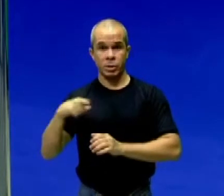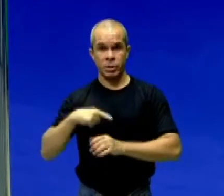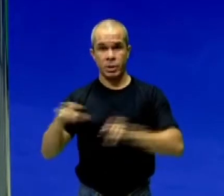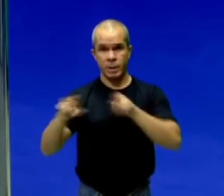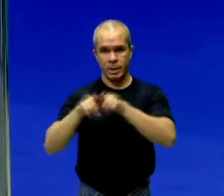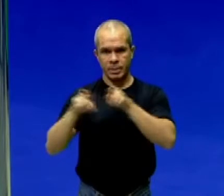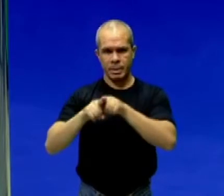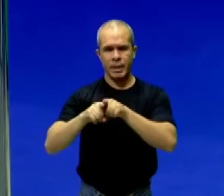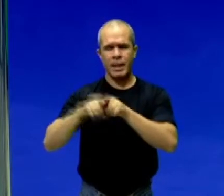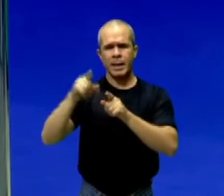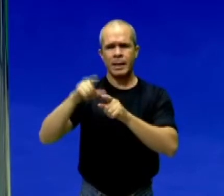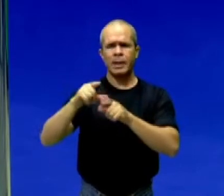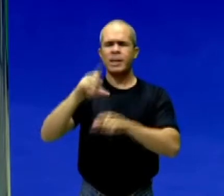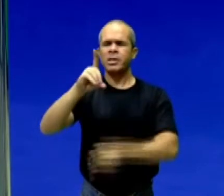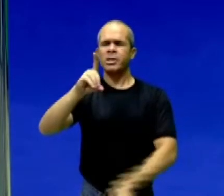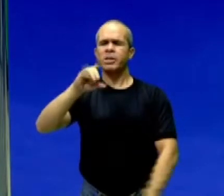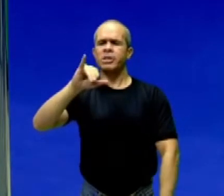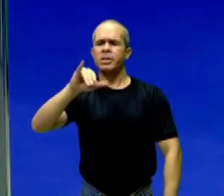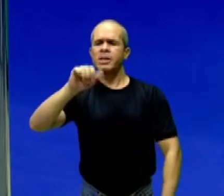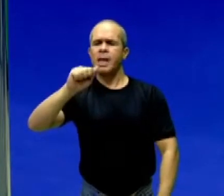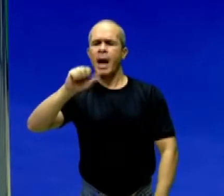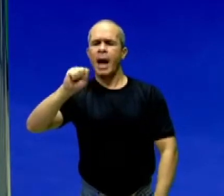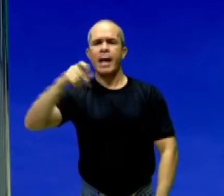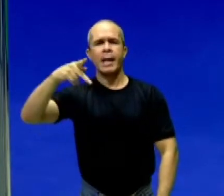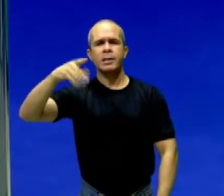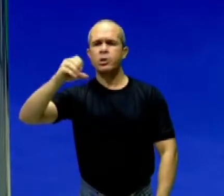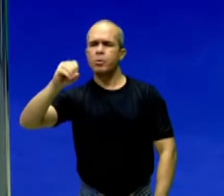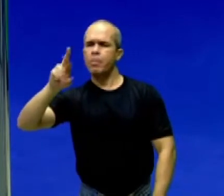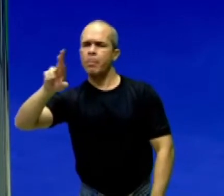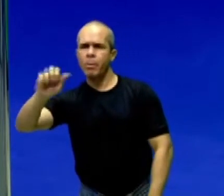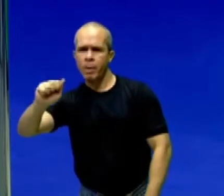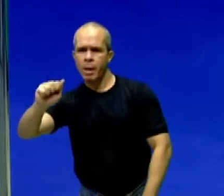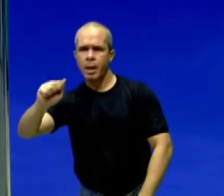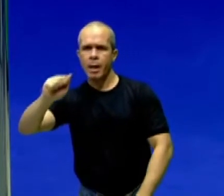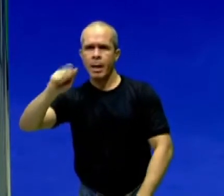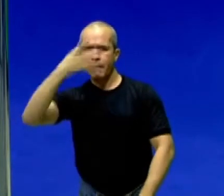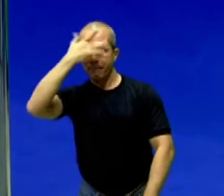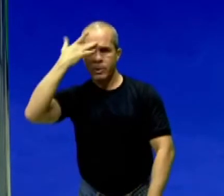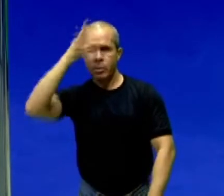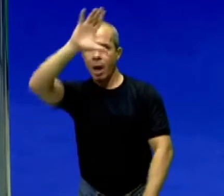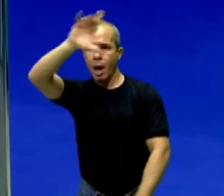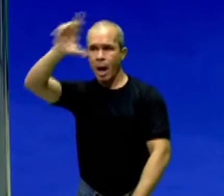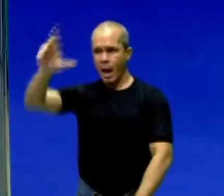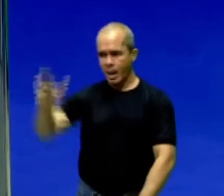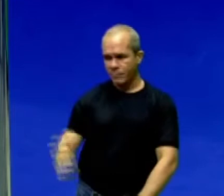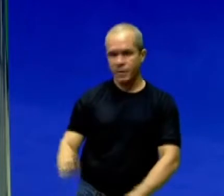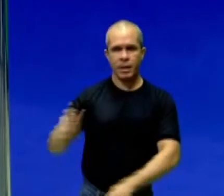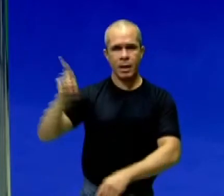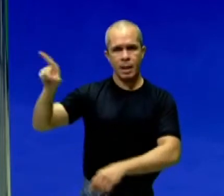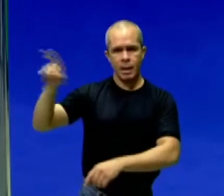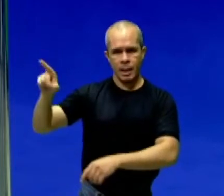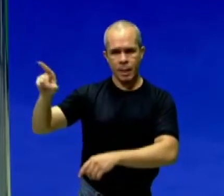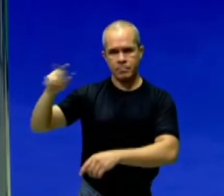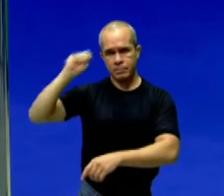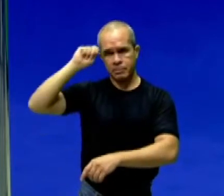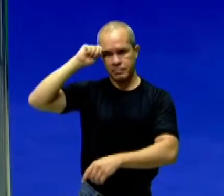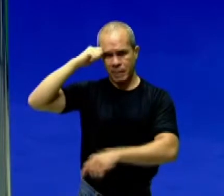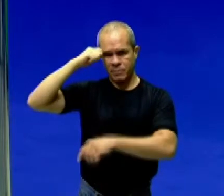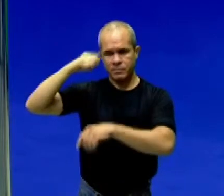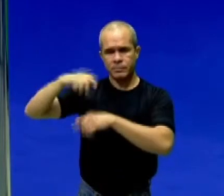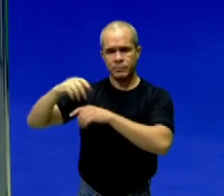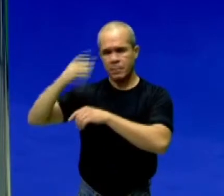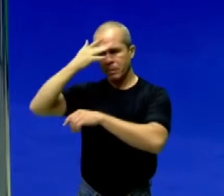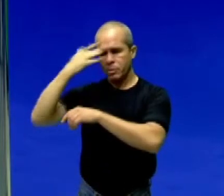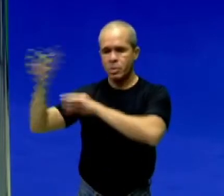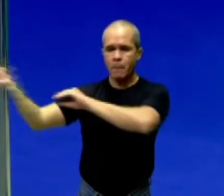africana, o que é diáspora? A dispersão dos africanos negros que vinham da